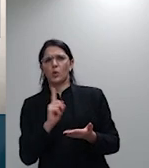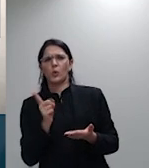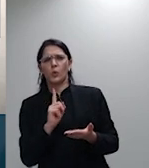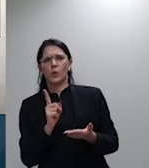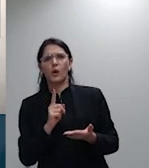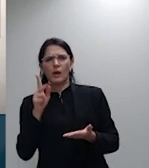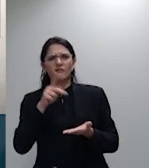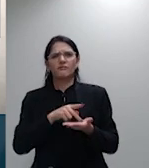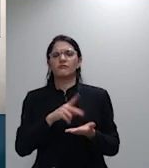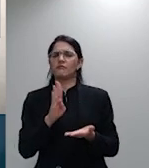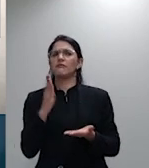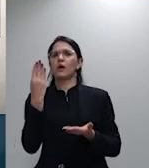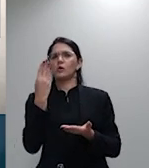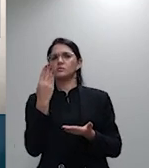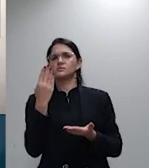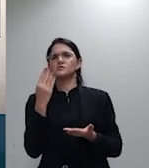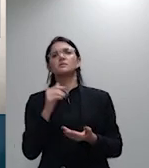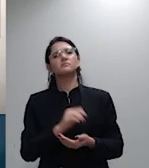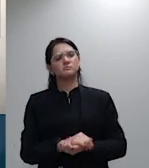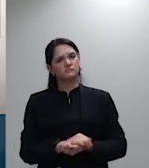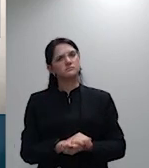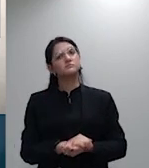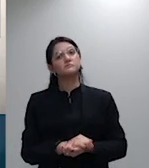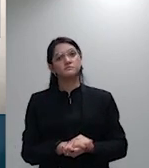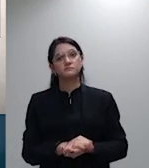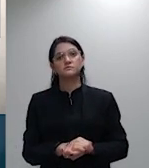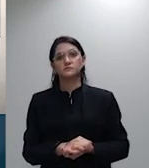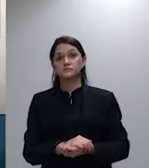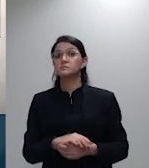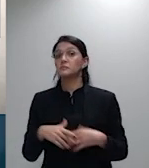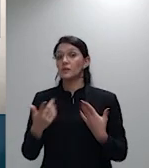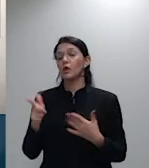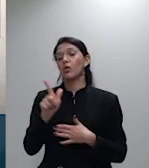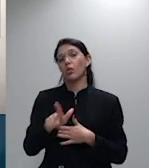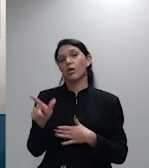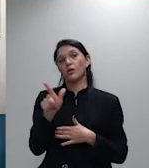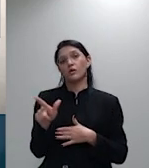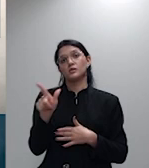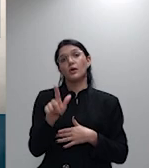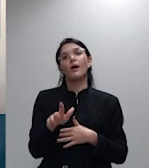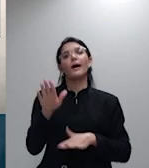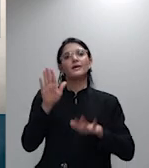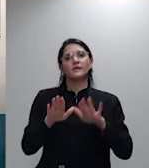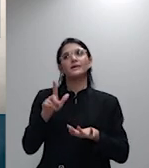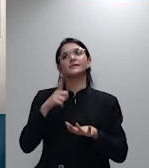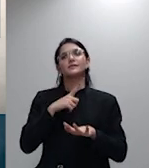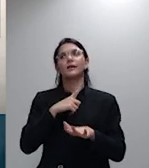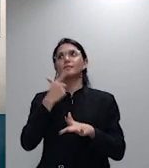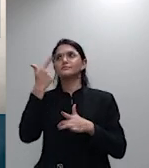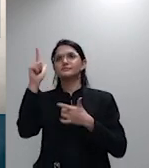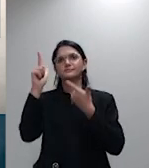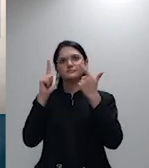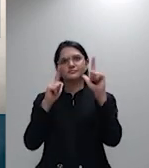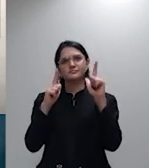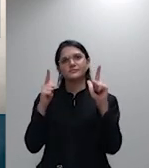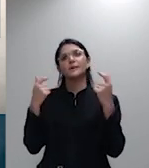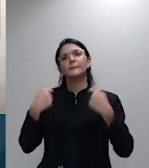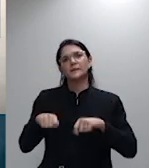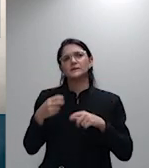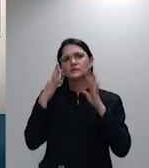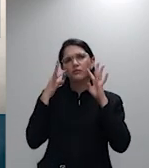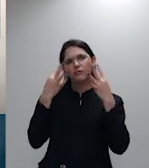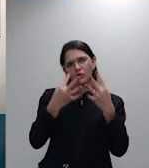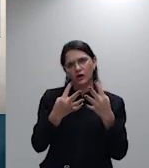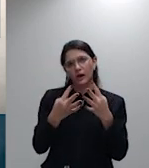fidedigna. É claro que situações excepcionais devem ser tratadas na sua excepcionalidade e o caso concreto vai